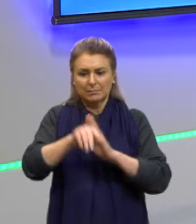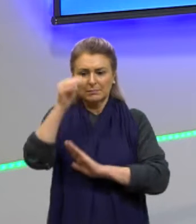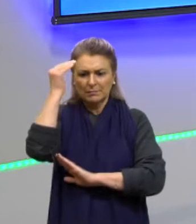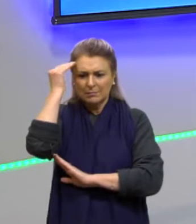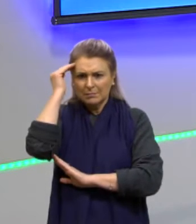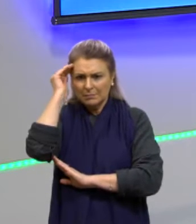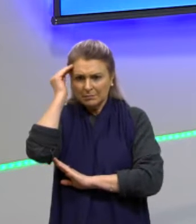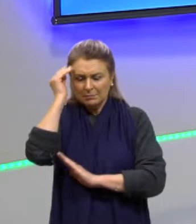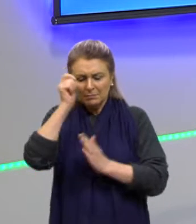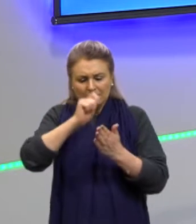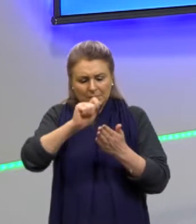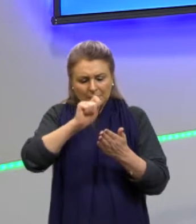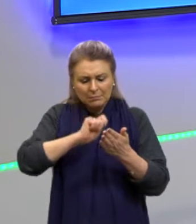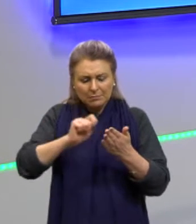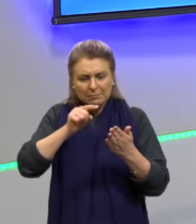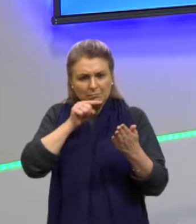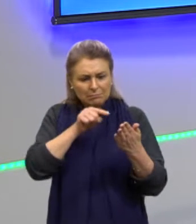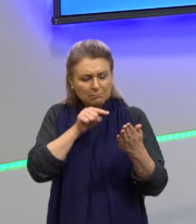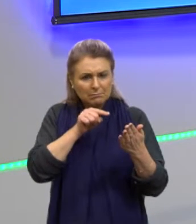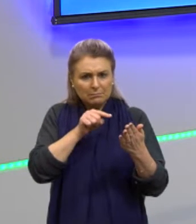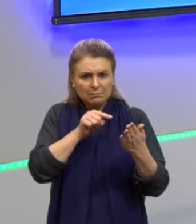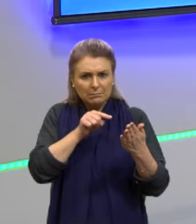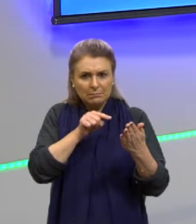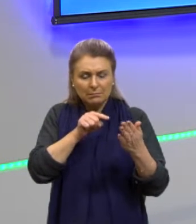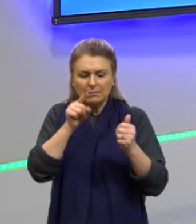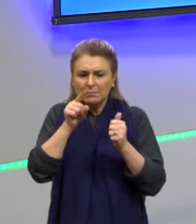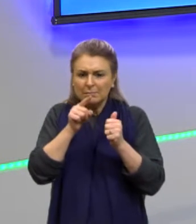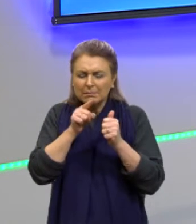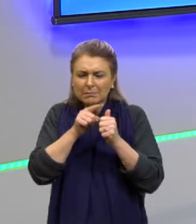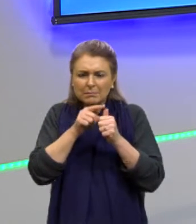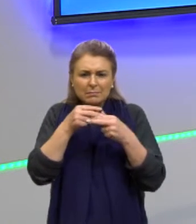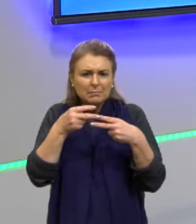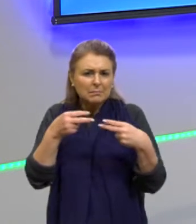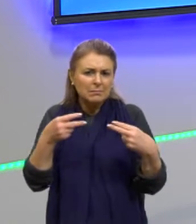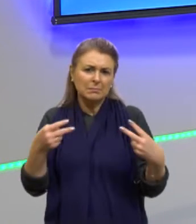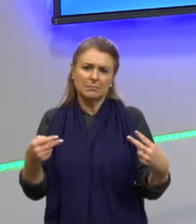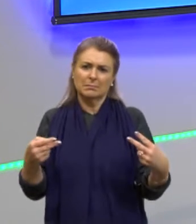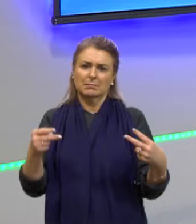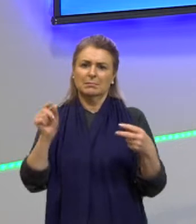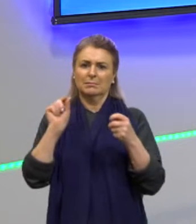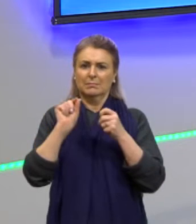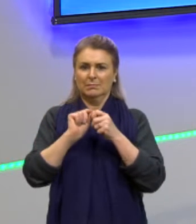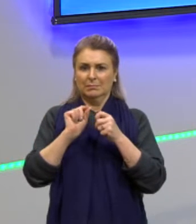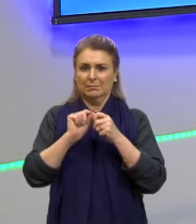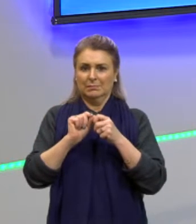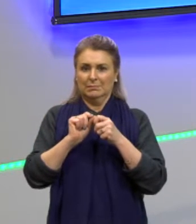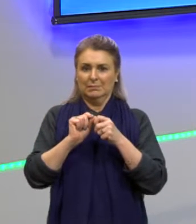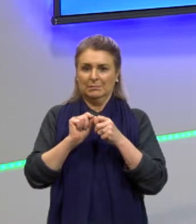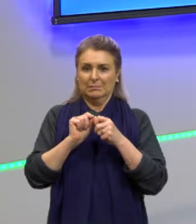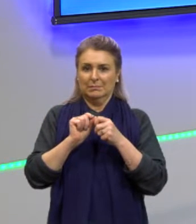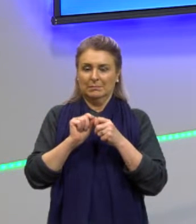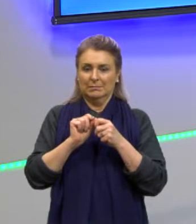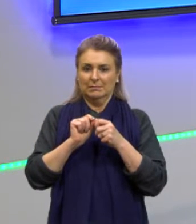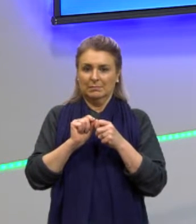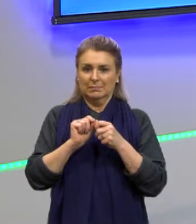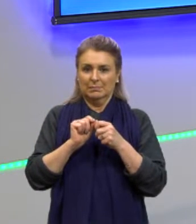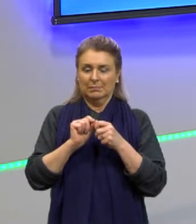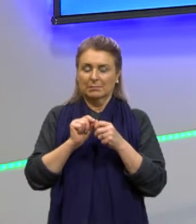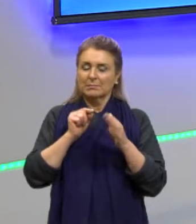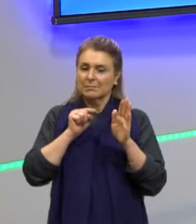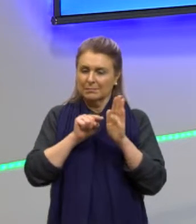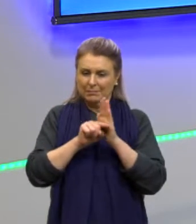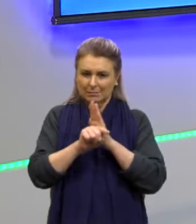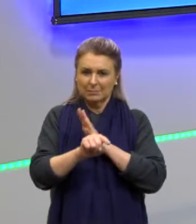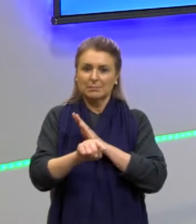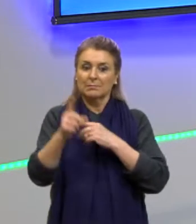o que está escrito ali. que é o primeiro passo para nós acertarmos essa questão